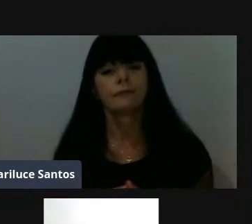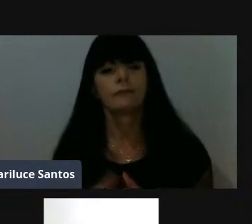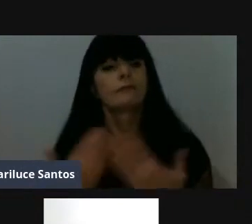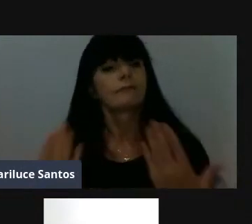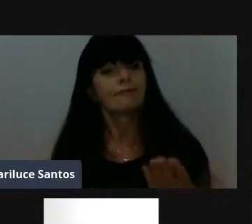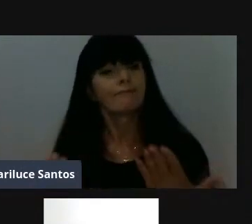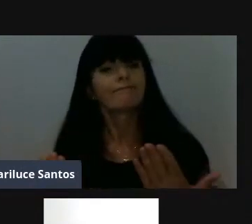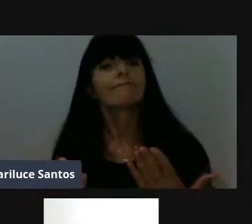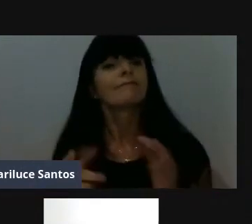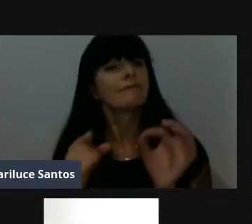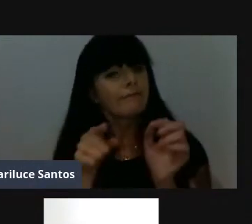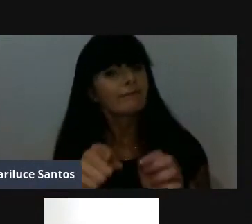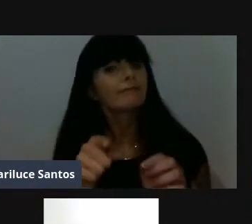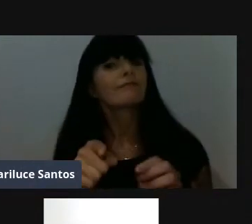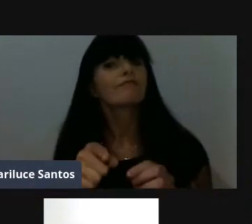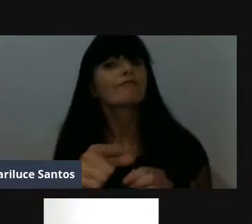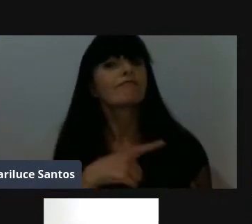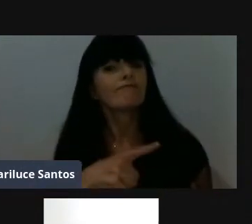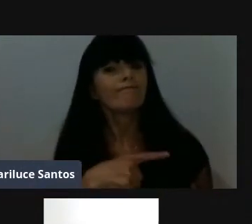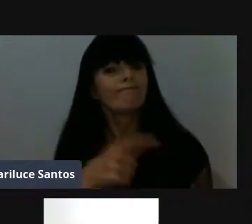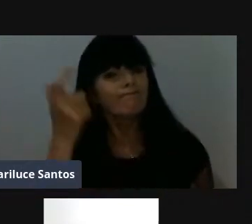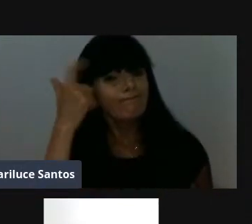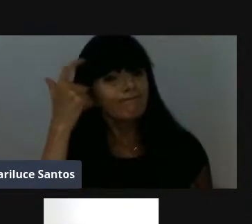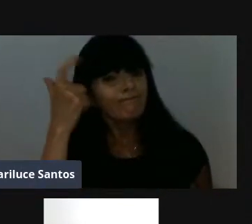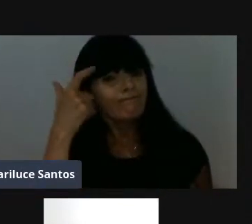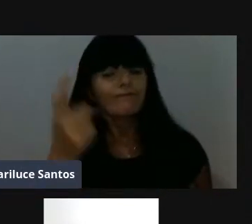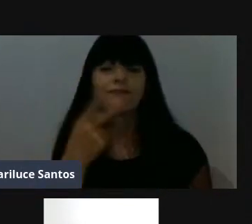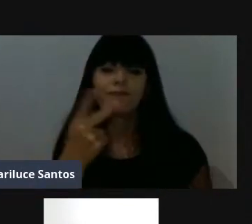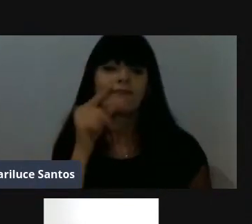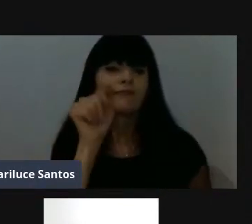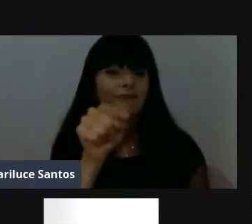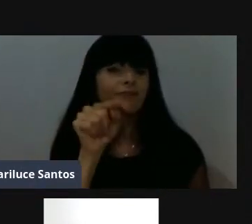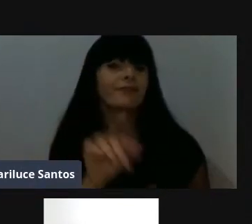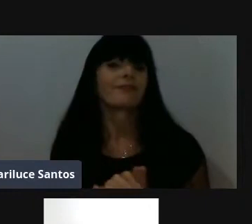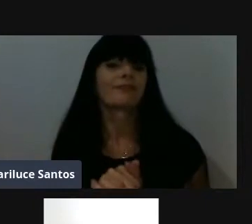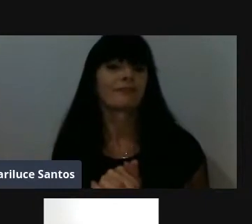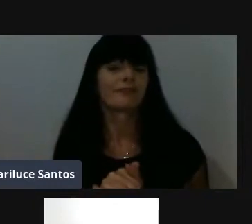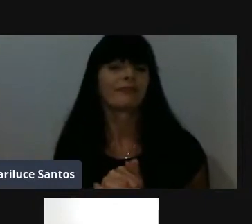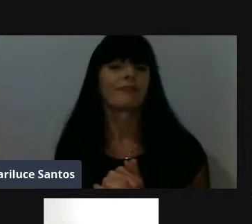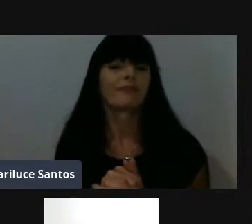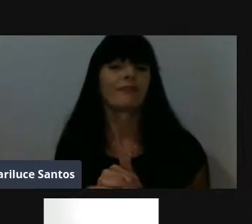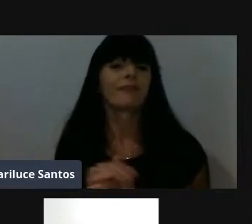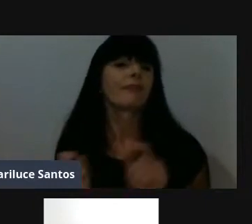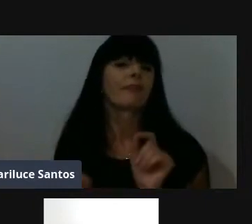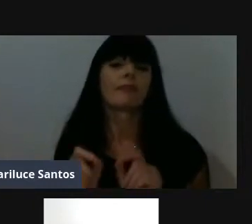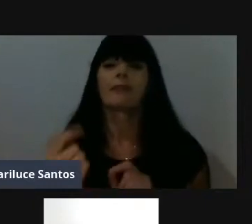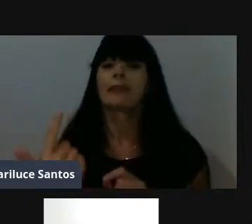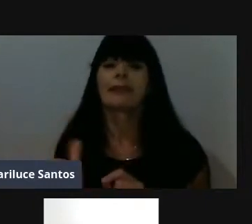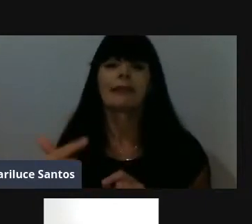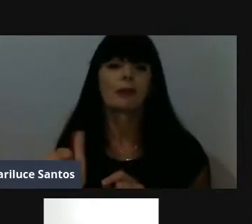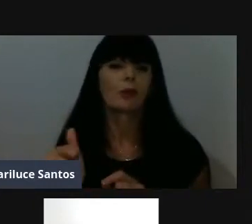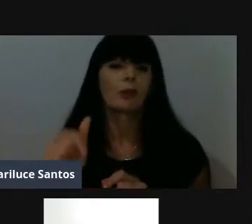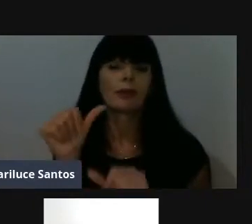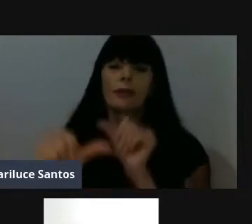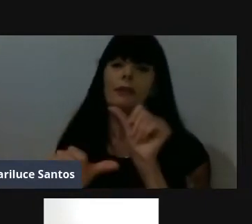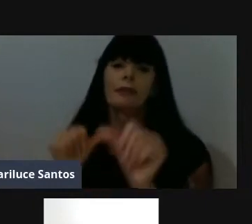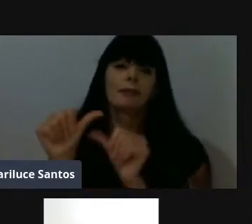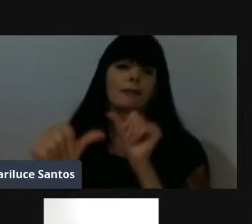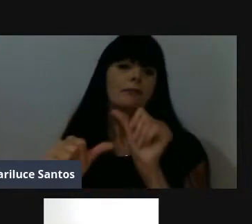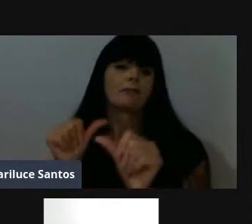Era exatamente isso que eu tinha em mente que você falasse, o fato de que não se